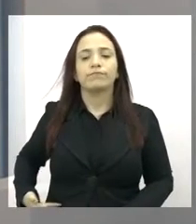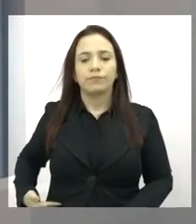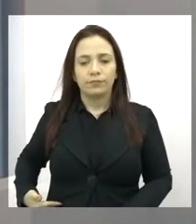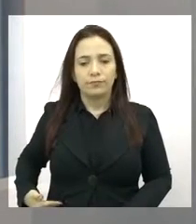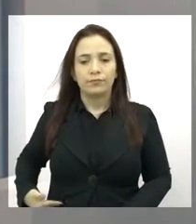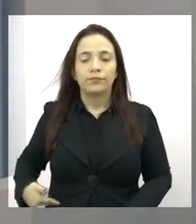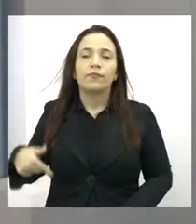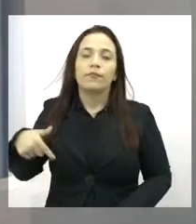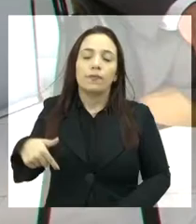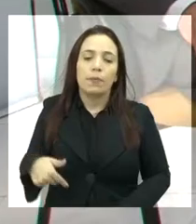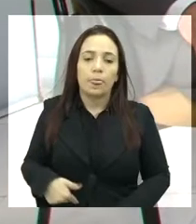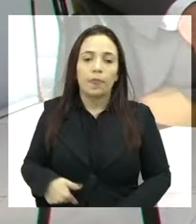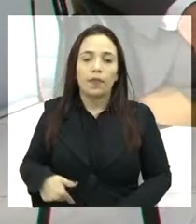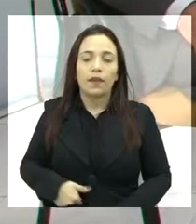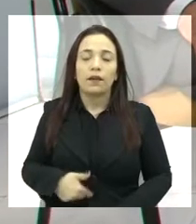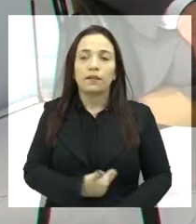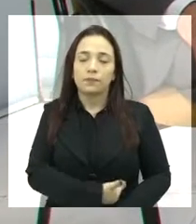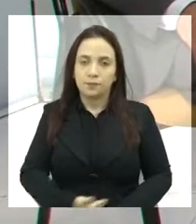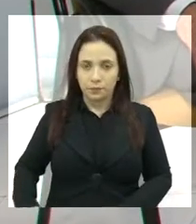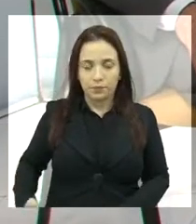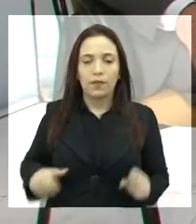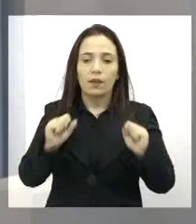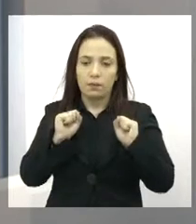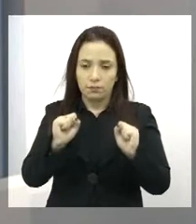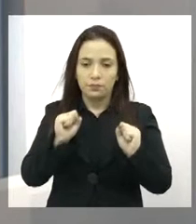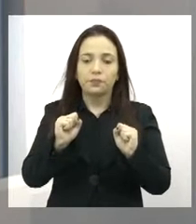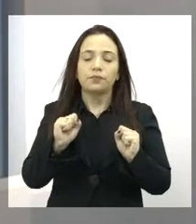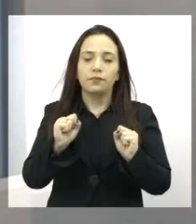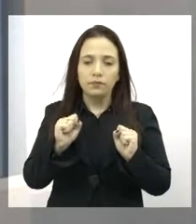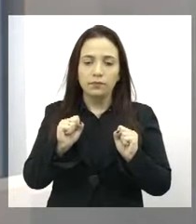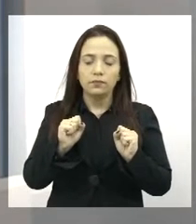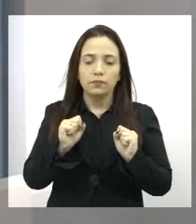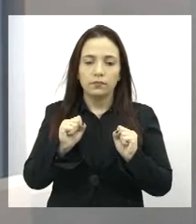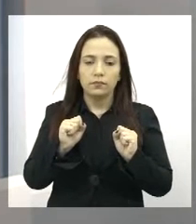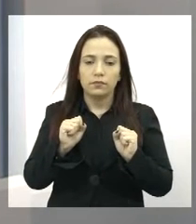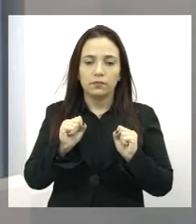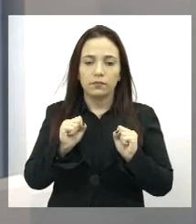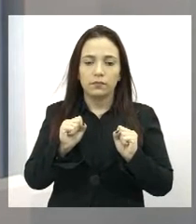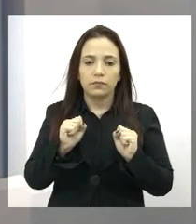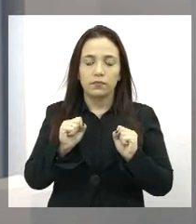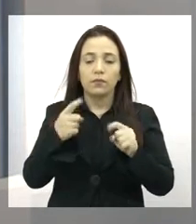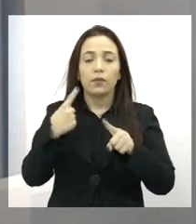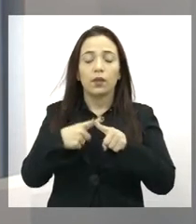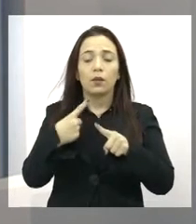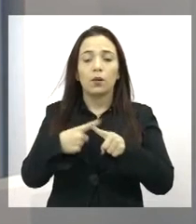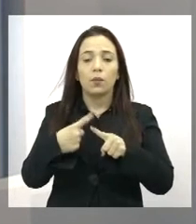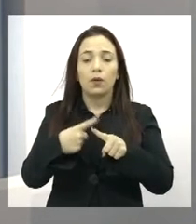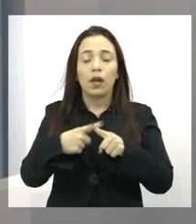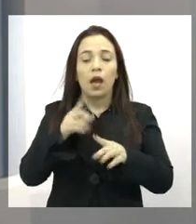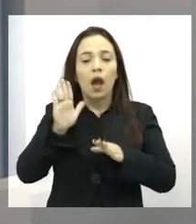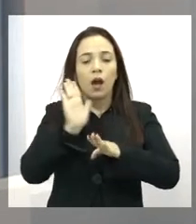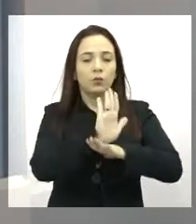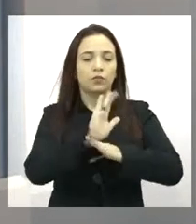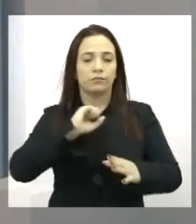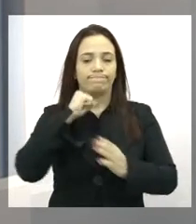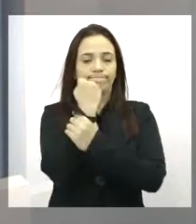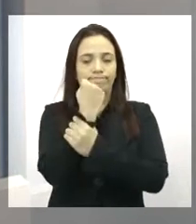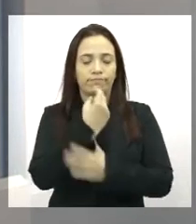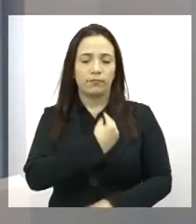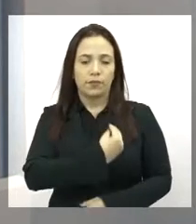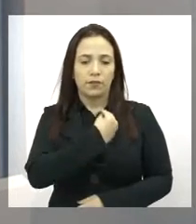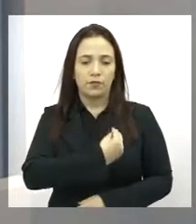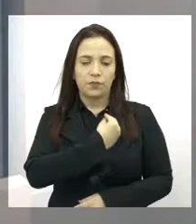em formato de cirurgia... Que para proteger e